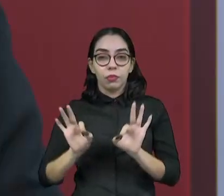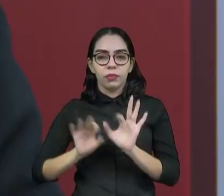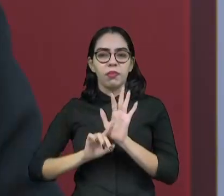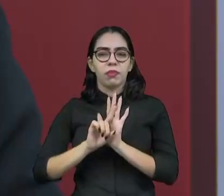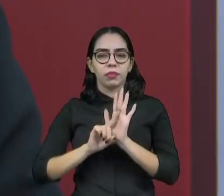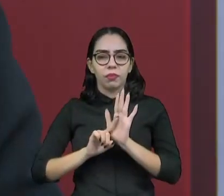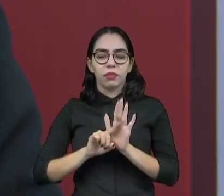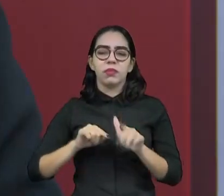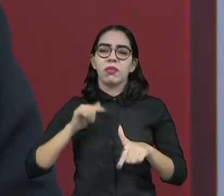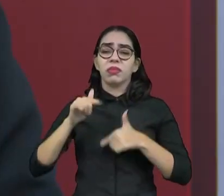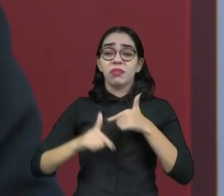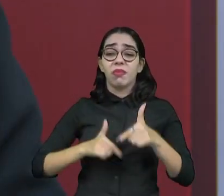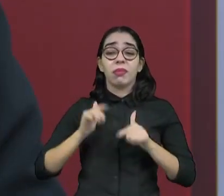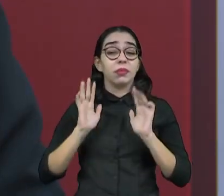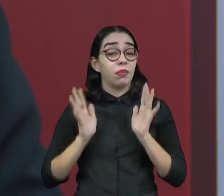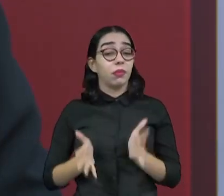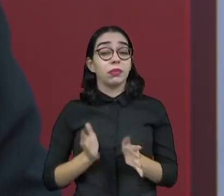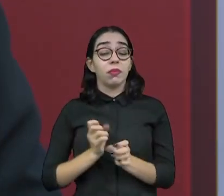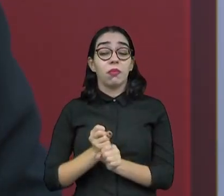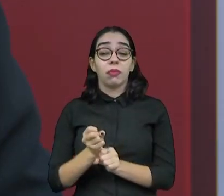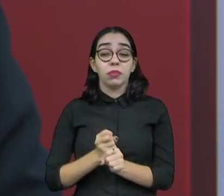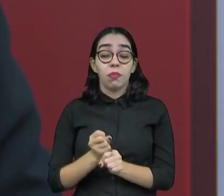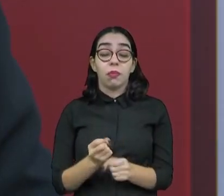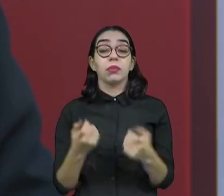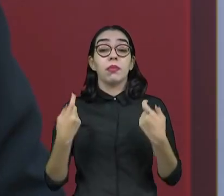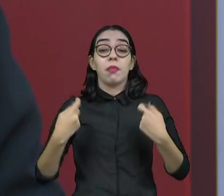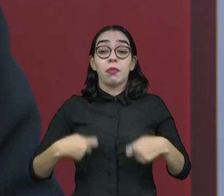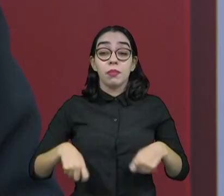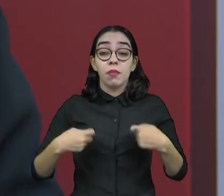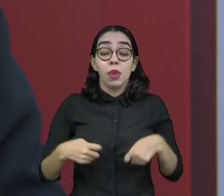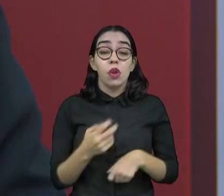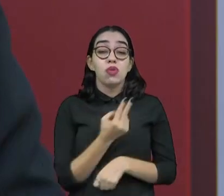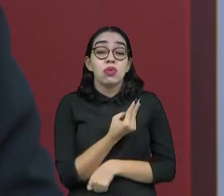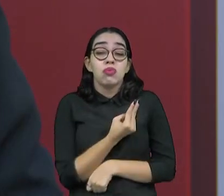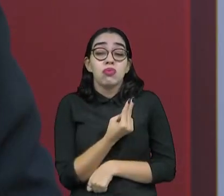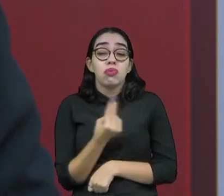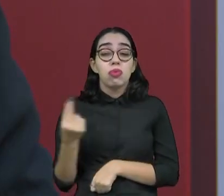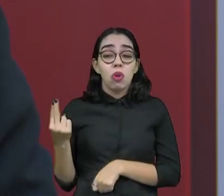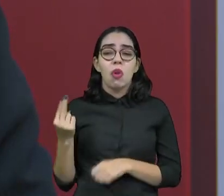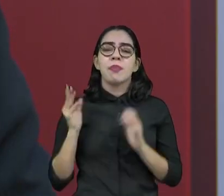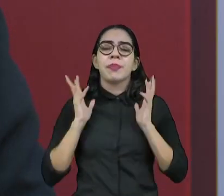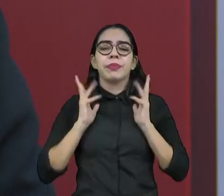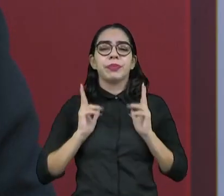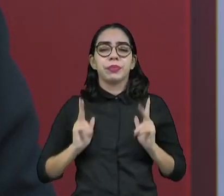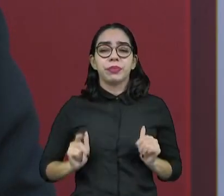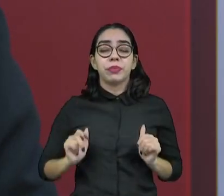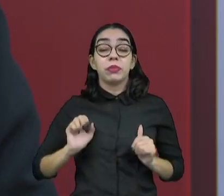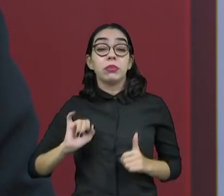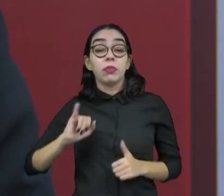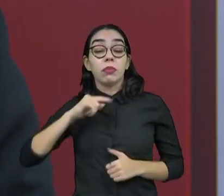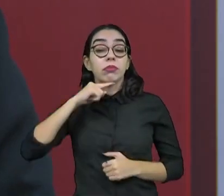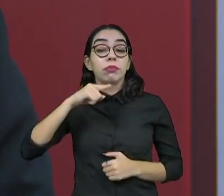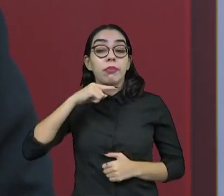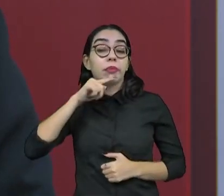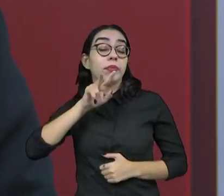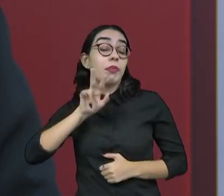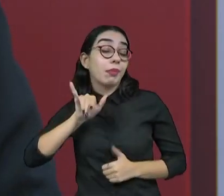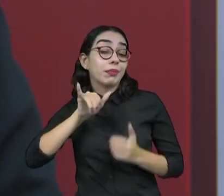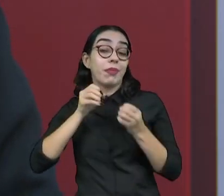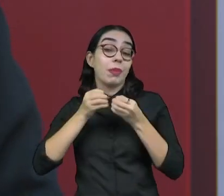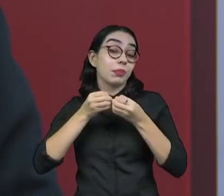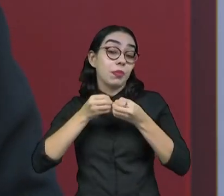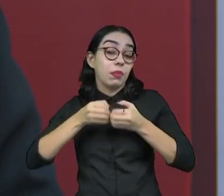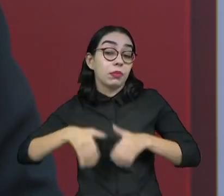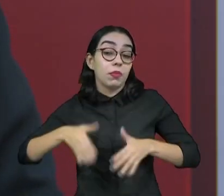empresas que estão no mercado, precisam de uma reputação. Do contrário, elas não permanecem nesse mercado, né? Então,